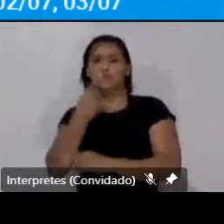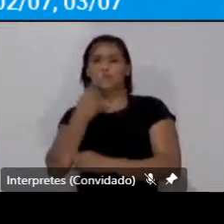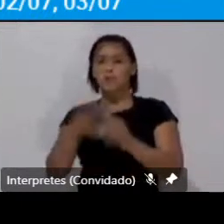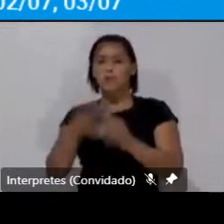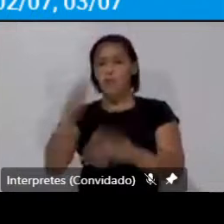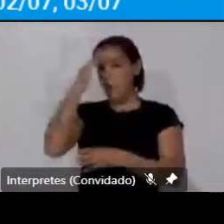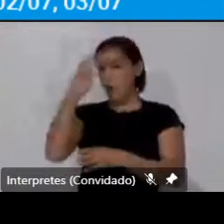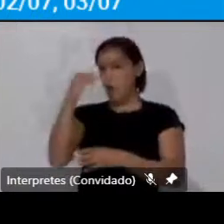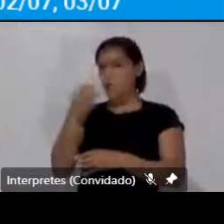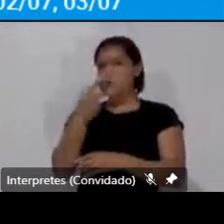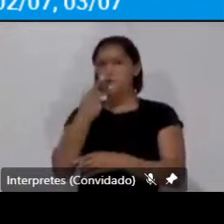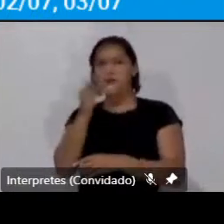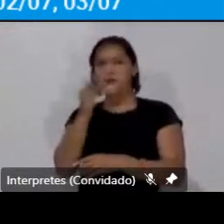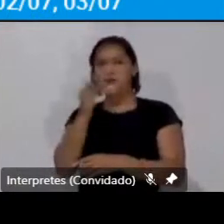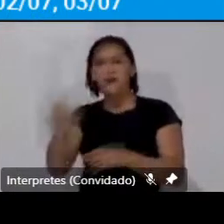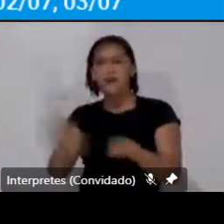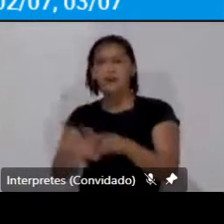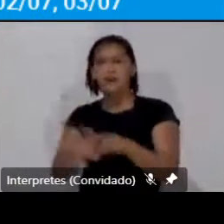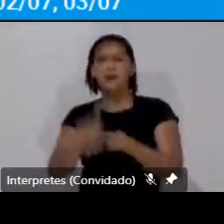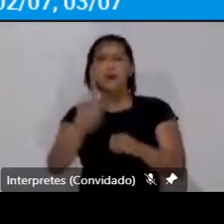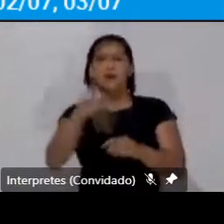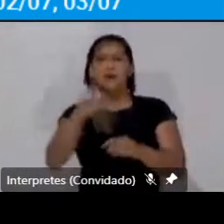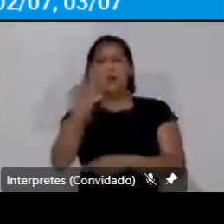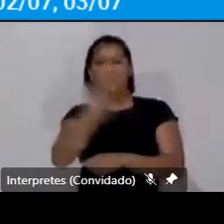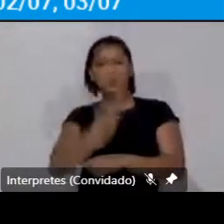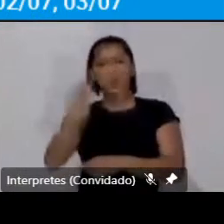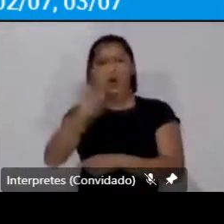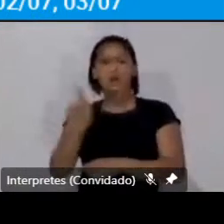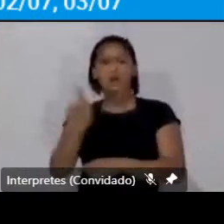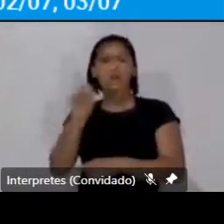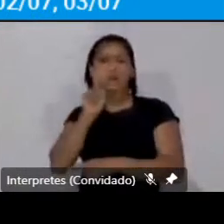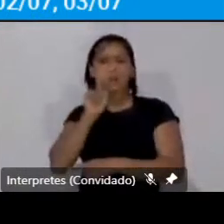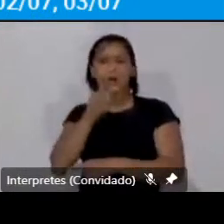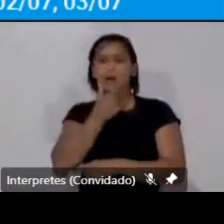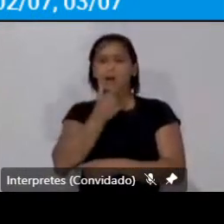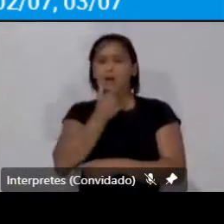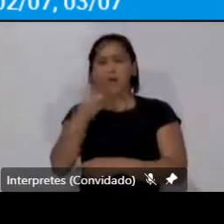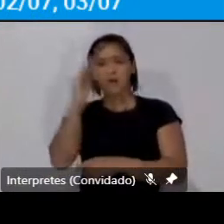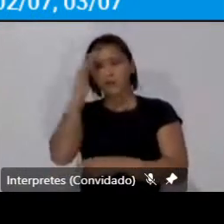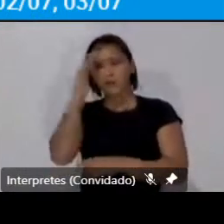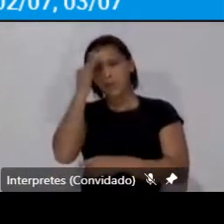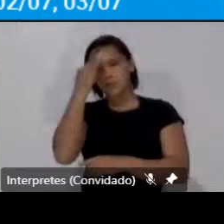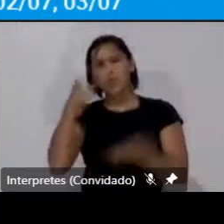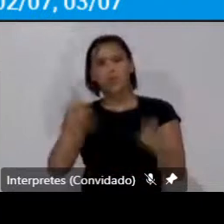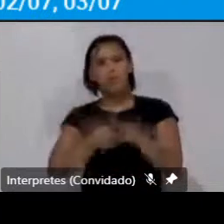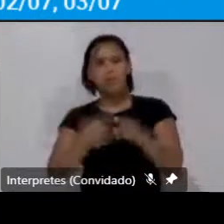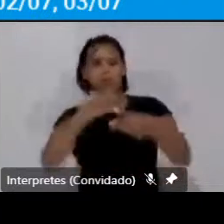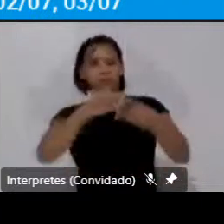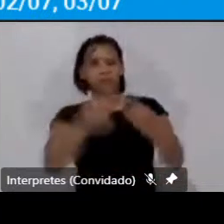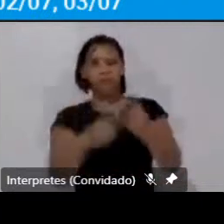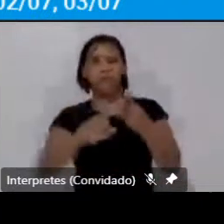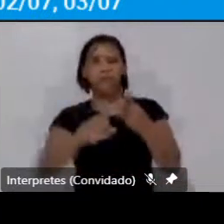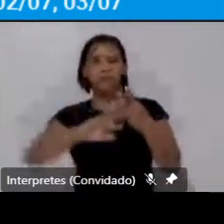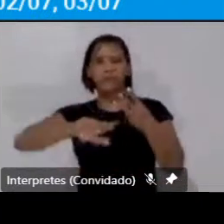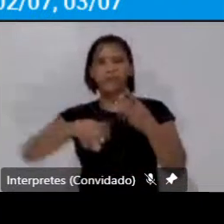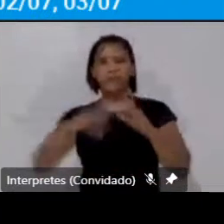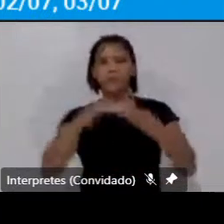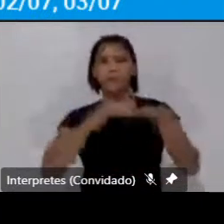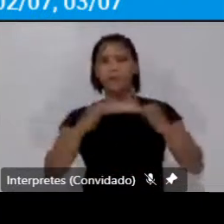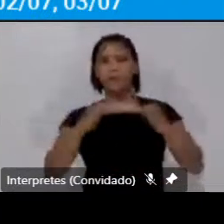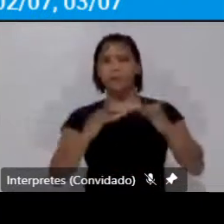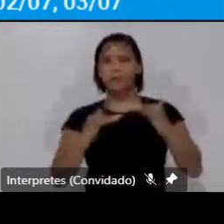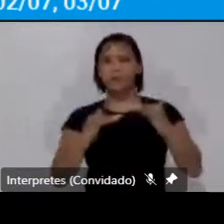disso ela também é que é um geógrafo inglês que entende então essas três dimensões da mobilidade